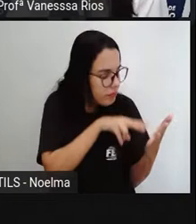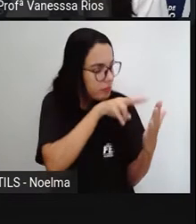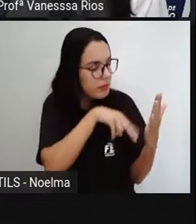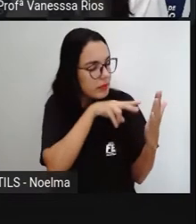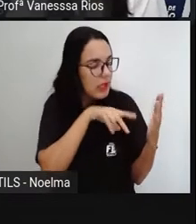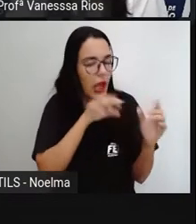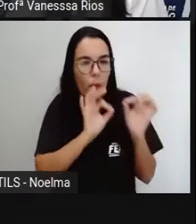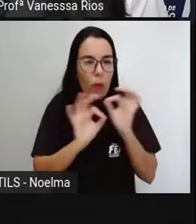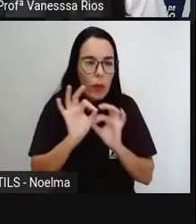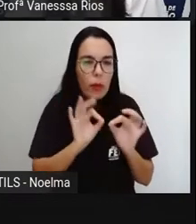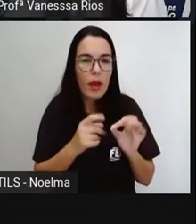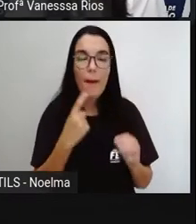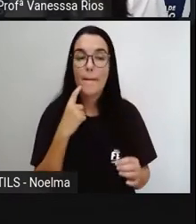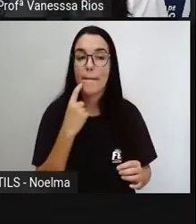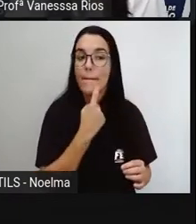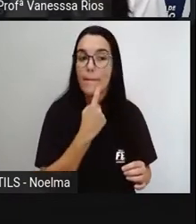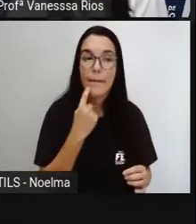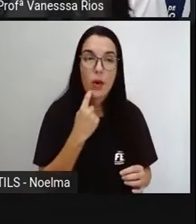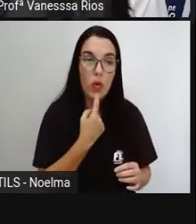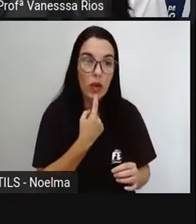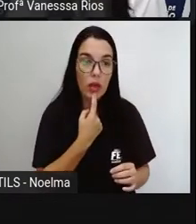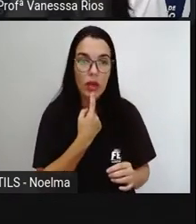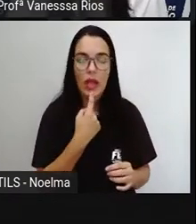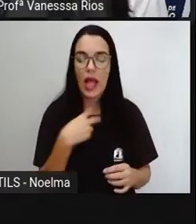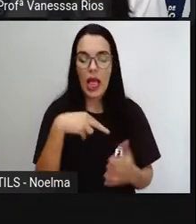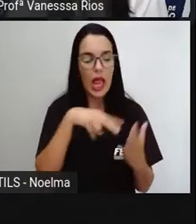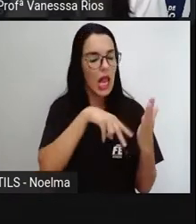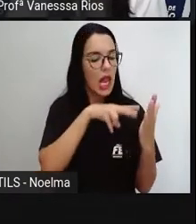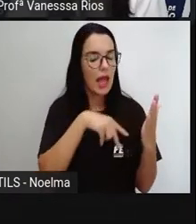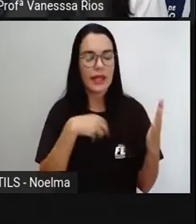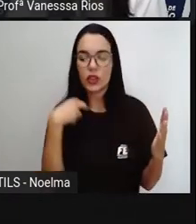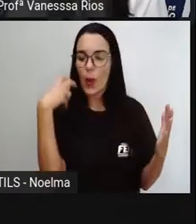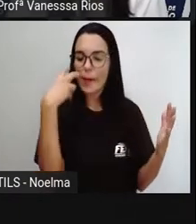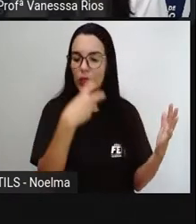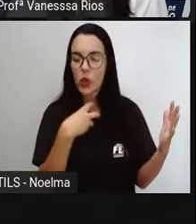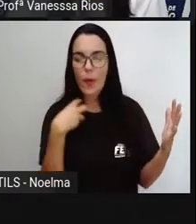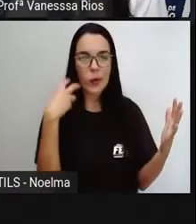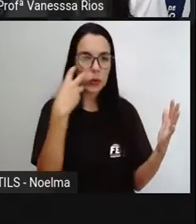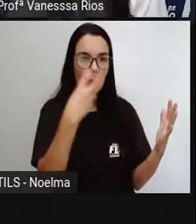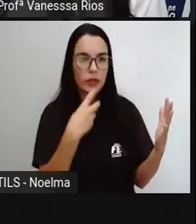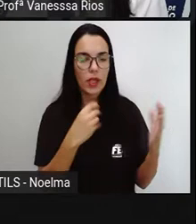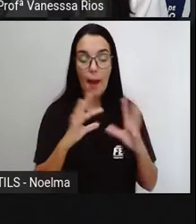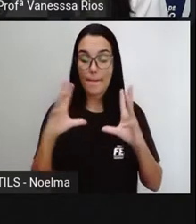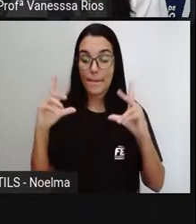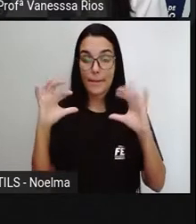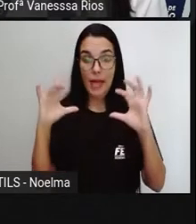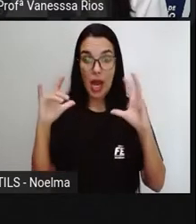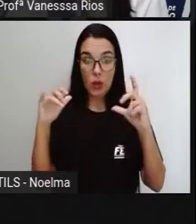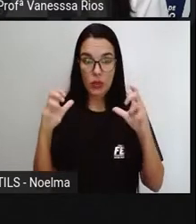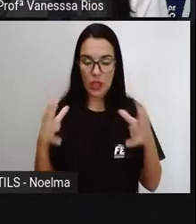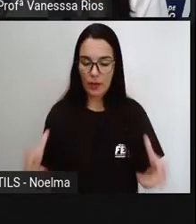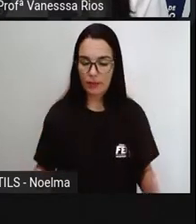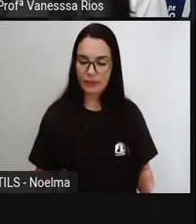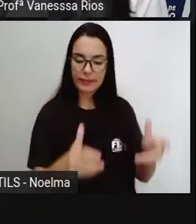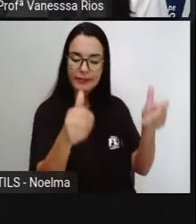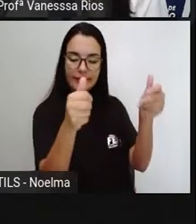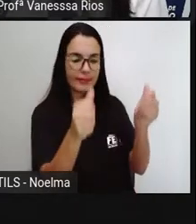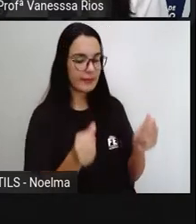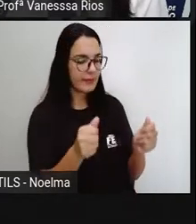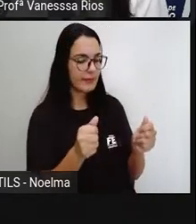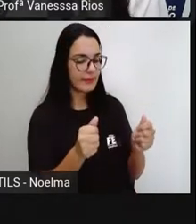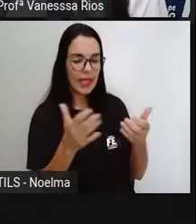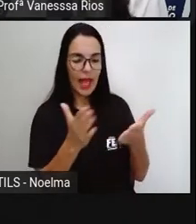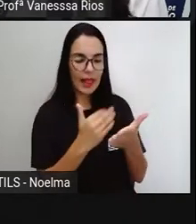palavras. Boca, para ler com expressividade de um contador. Mãos, para cuidar dos livros com